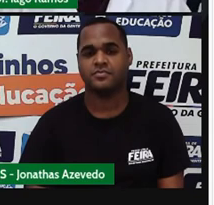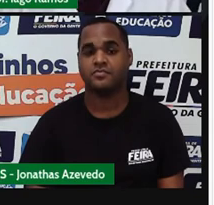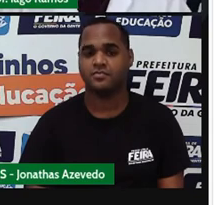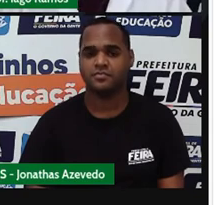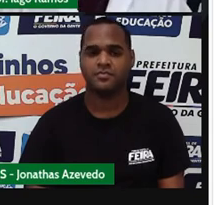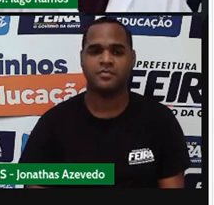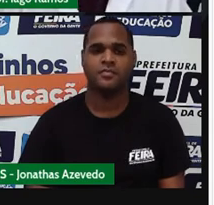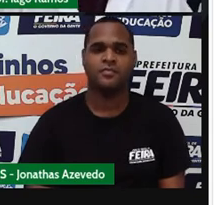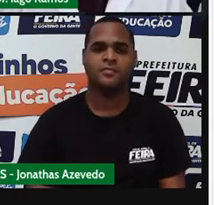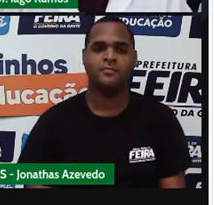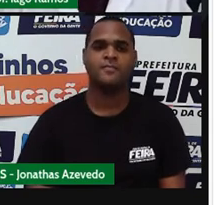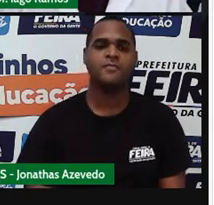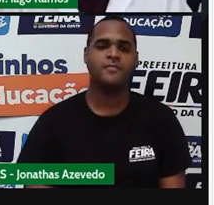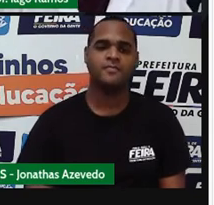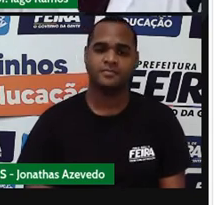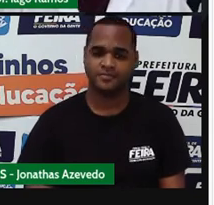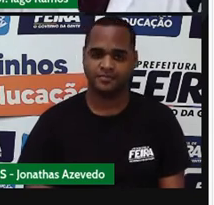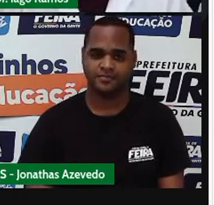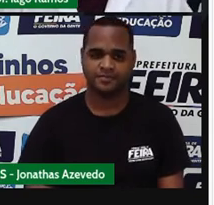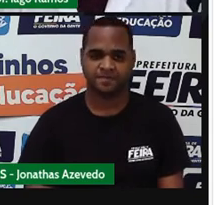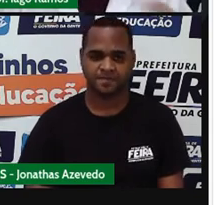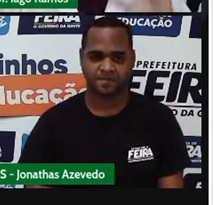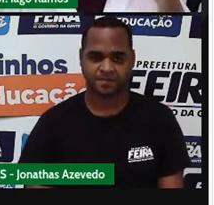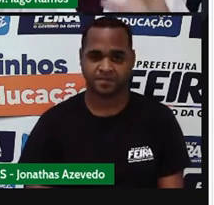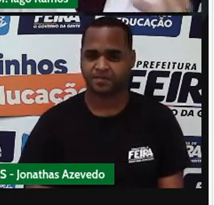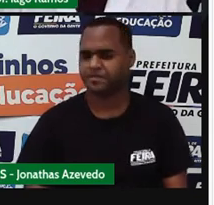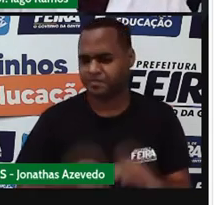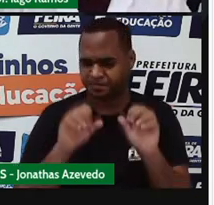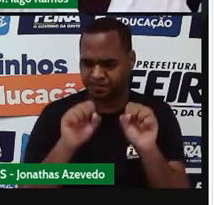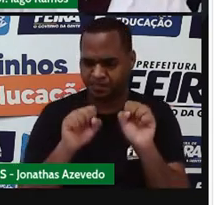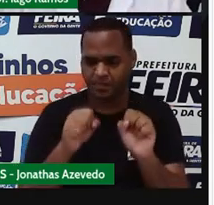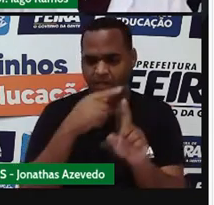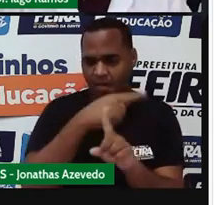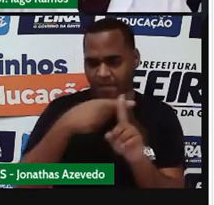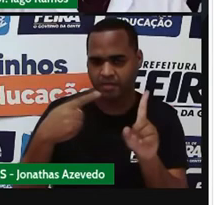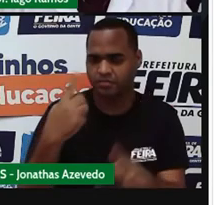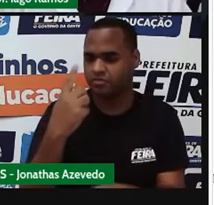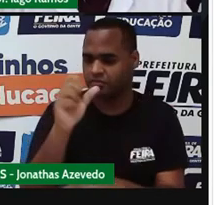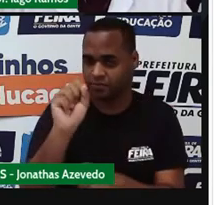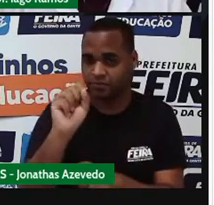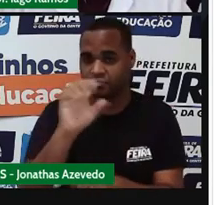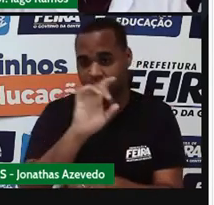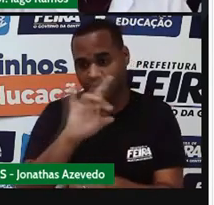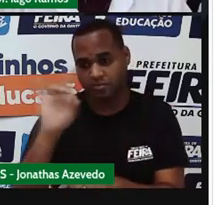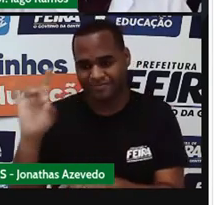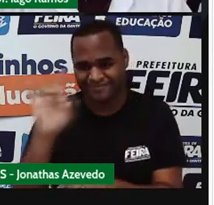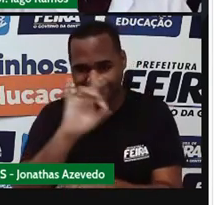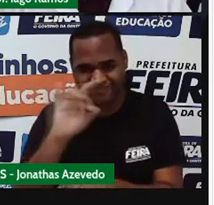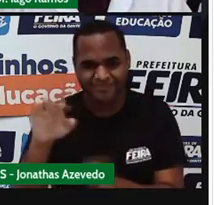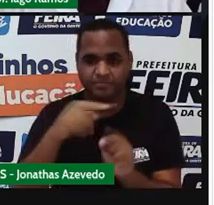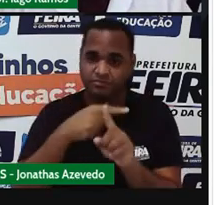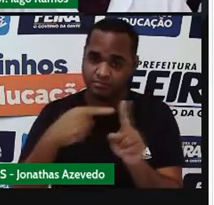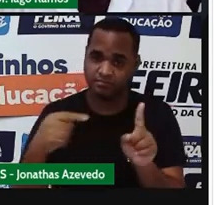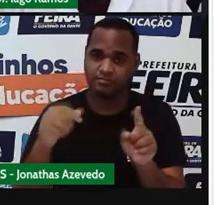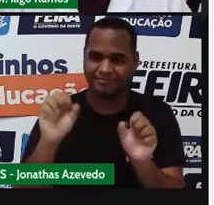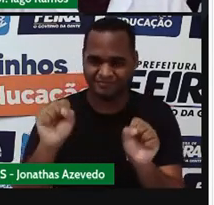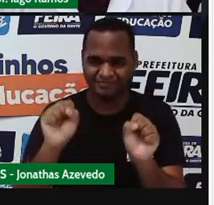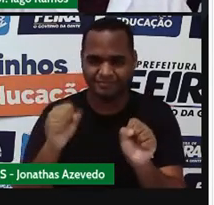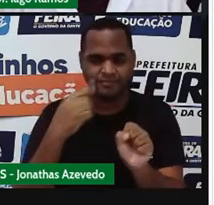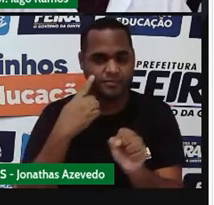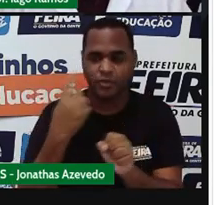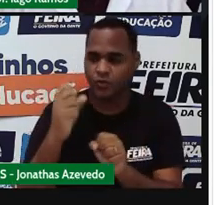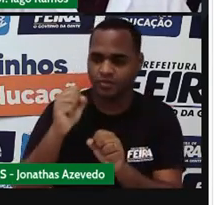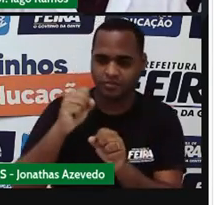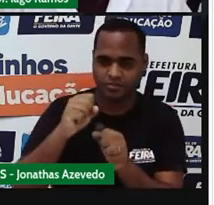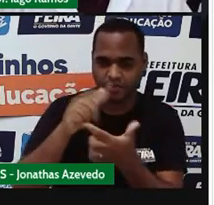Bom, então se fica metade de 18 pra cada x né? Um x vai valer a metade